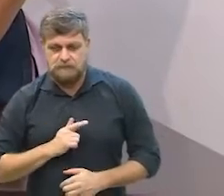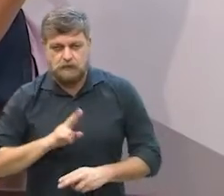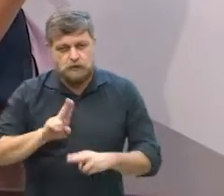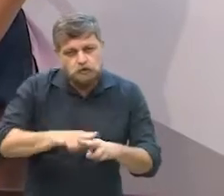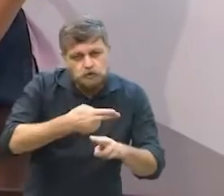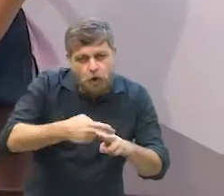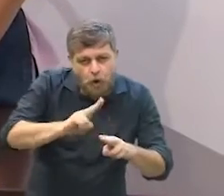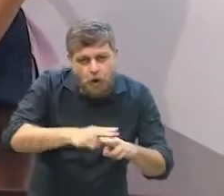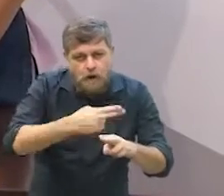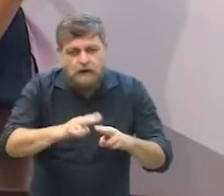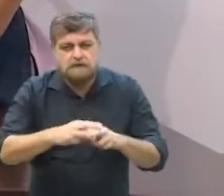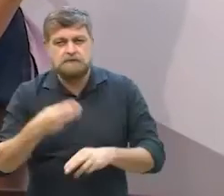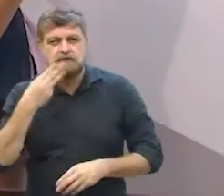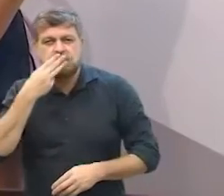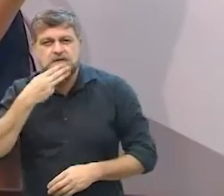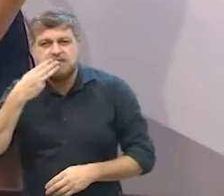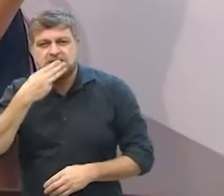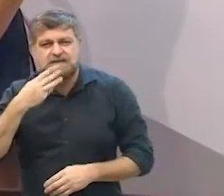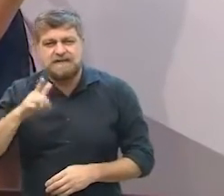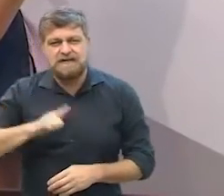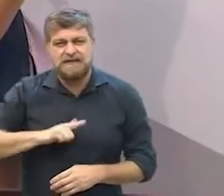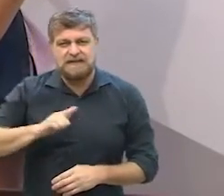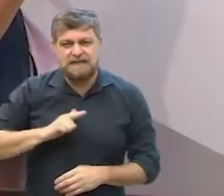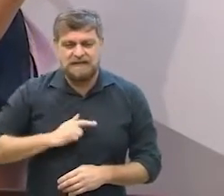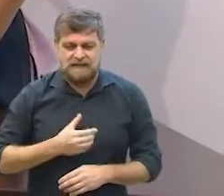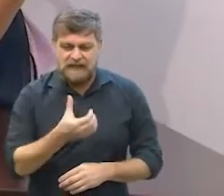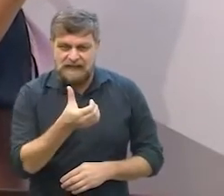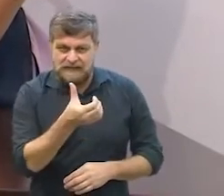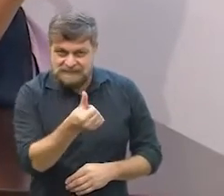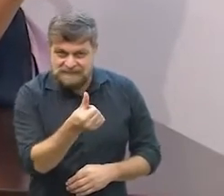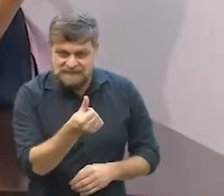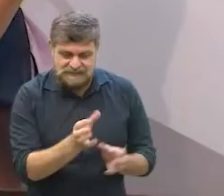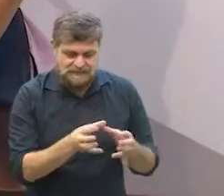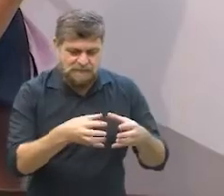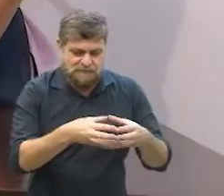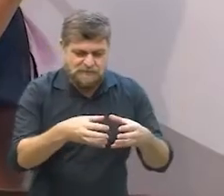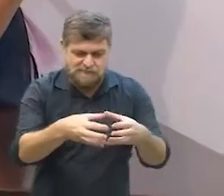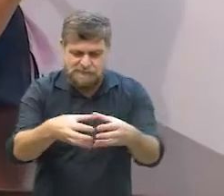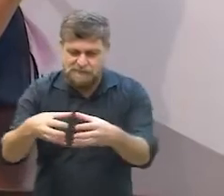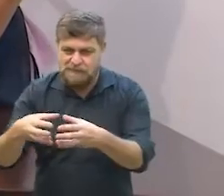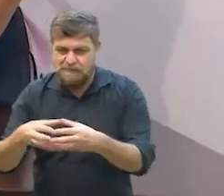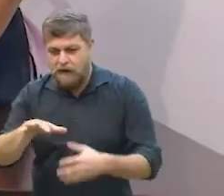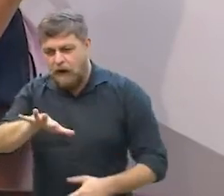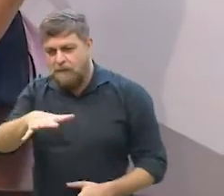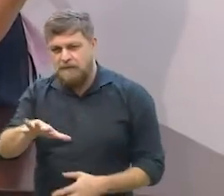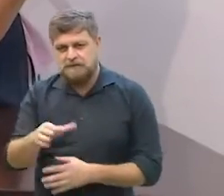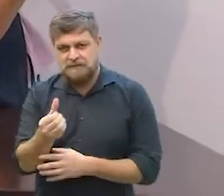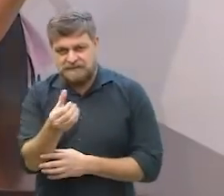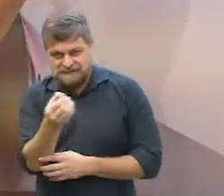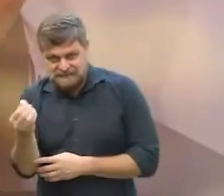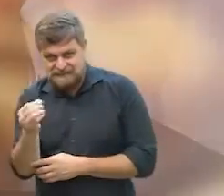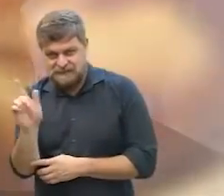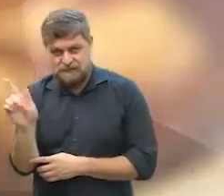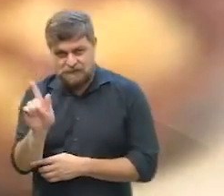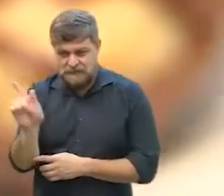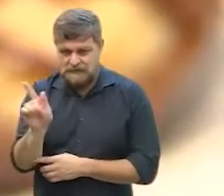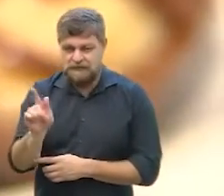chocolate de doce nós temos né são 6 partes 600 gramas por aí